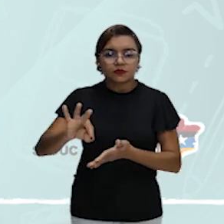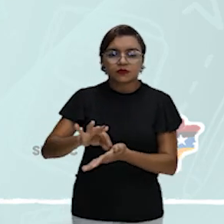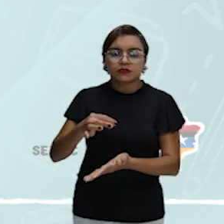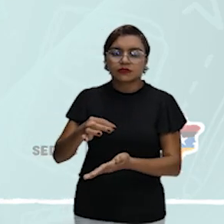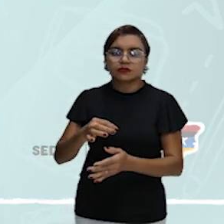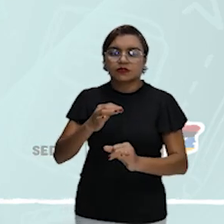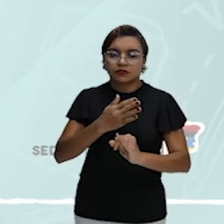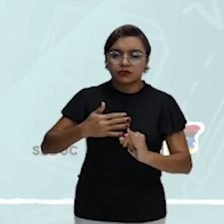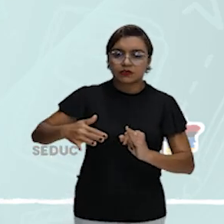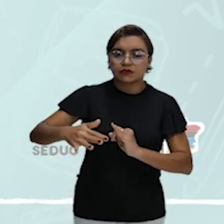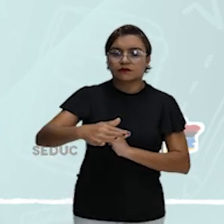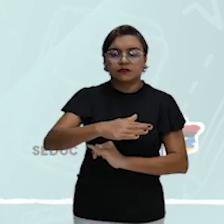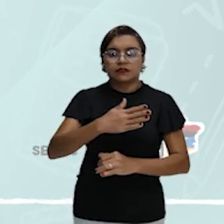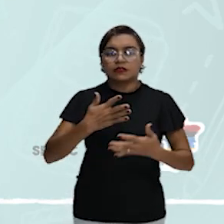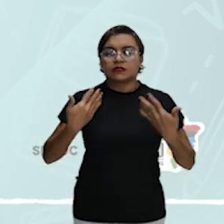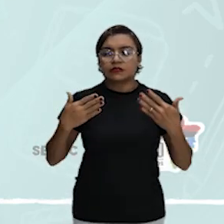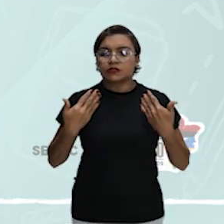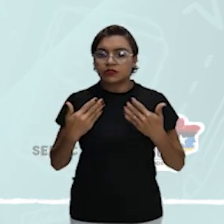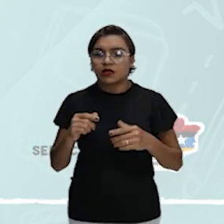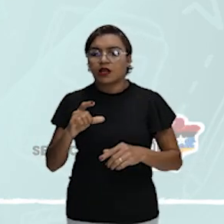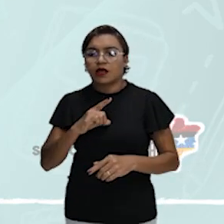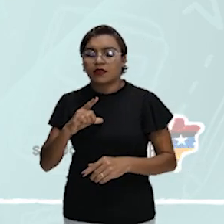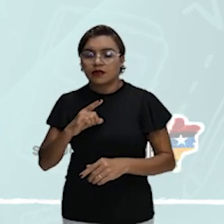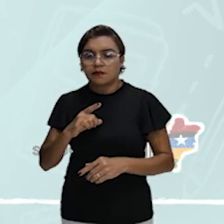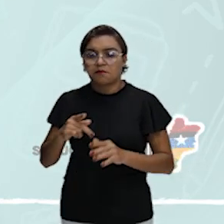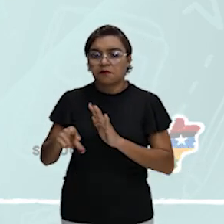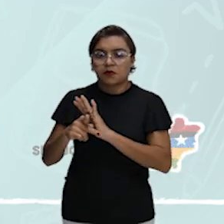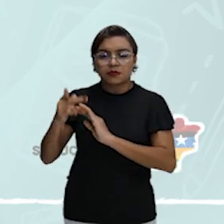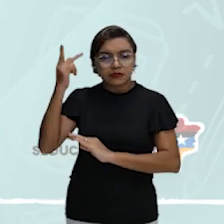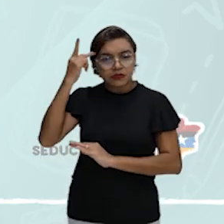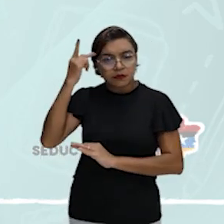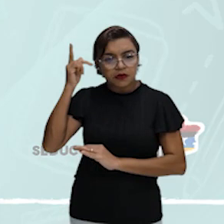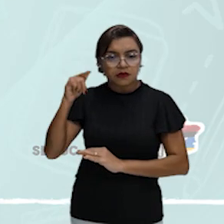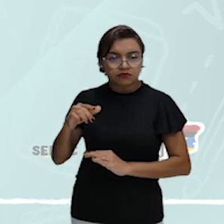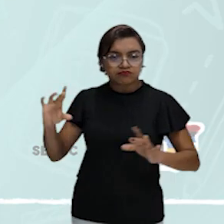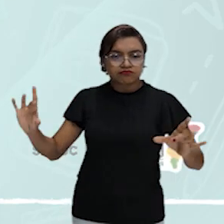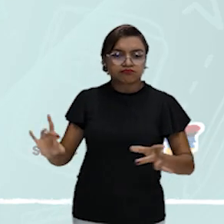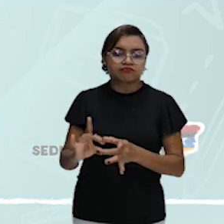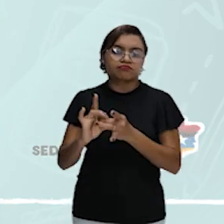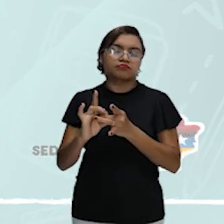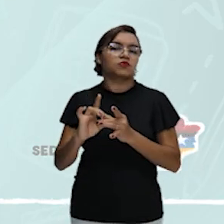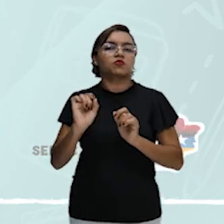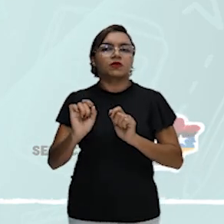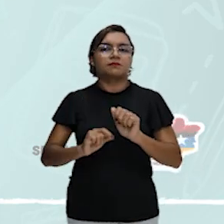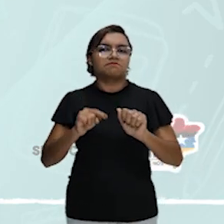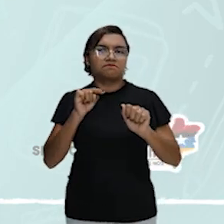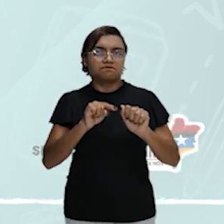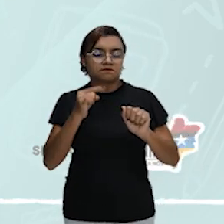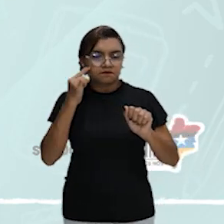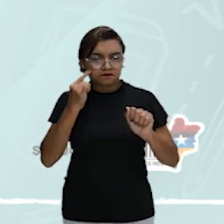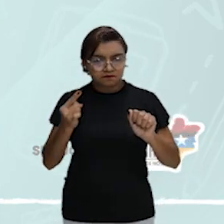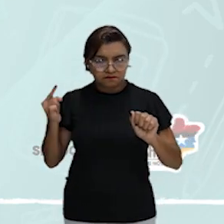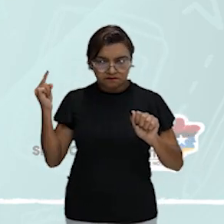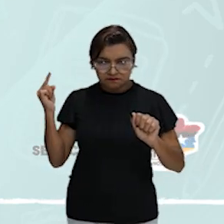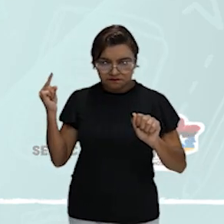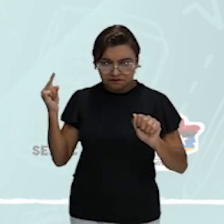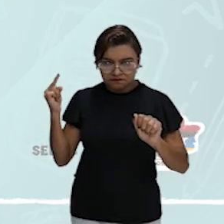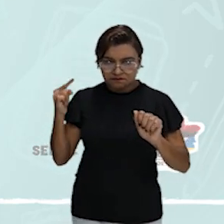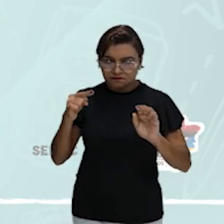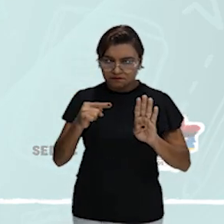ilhas de calor nas cidades médias paulistas pode estar vinculado a que, né? Letra A, aquecimento global?